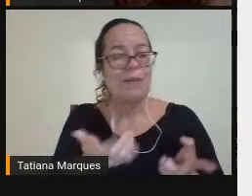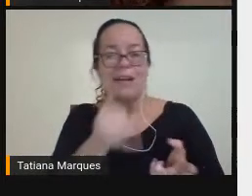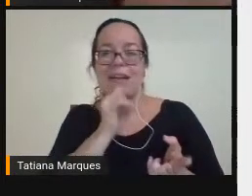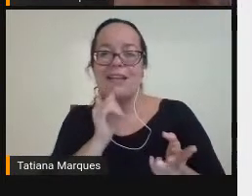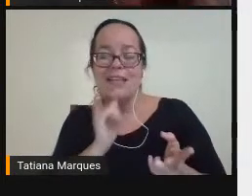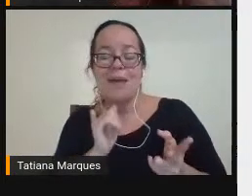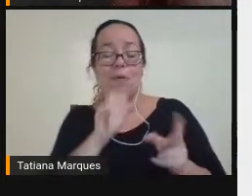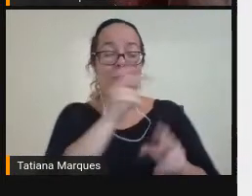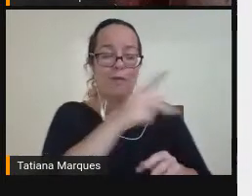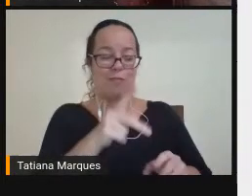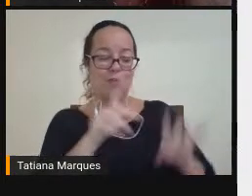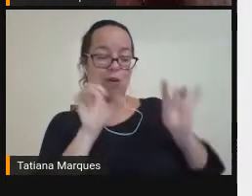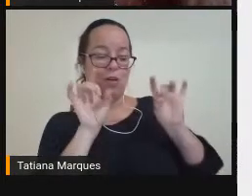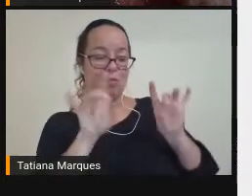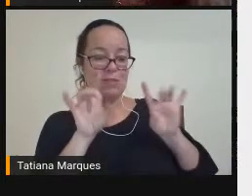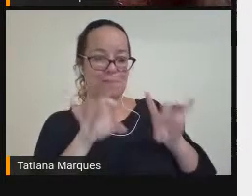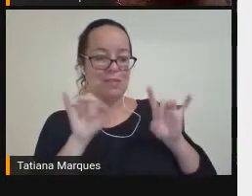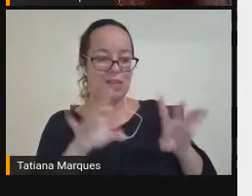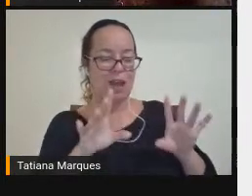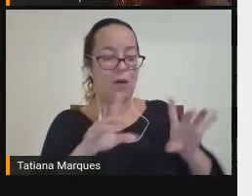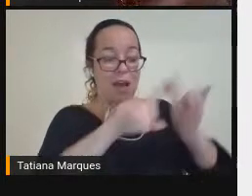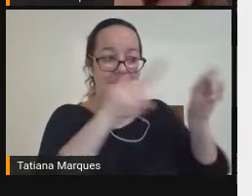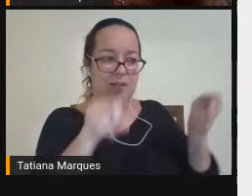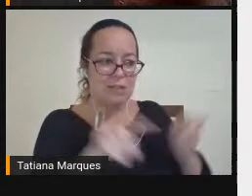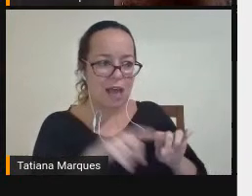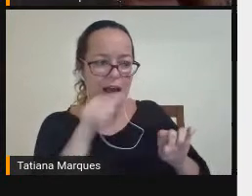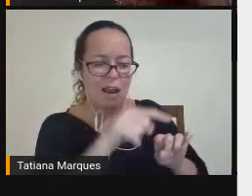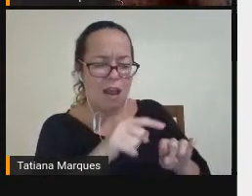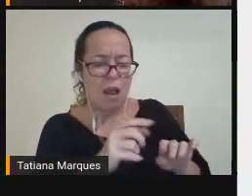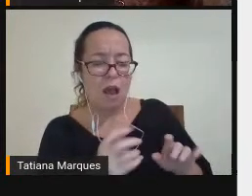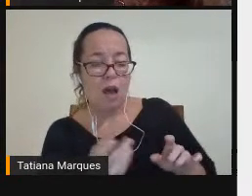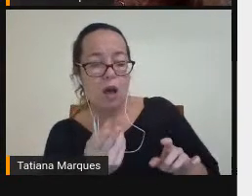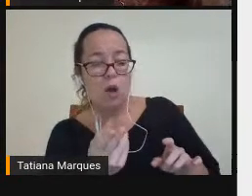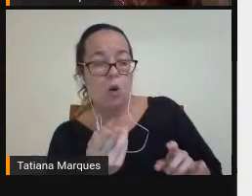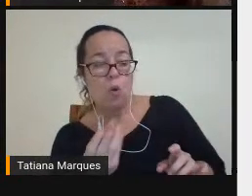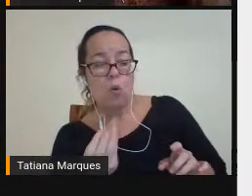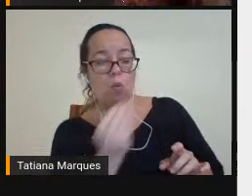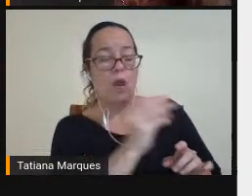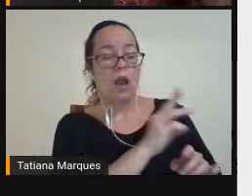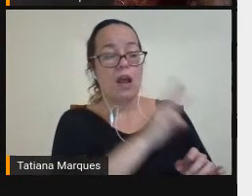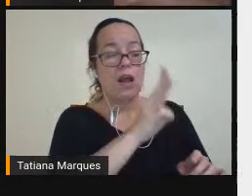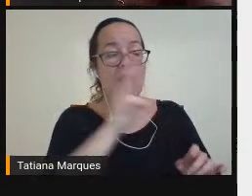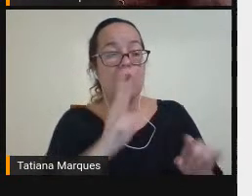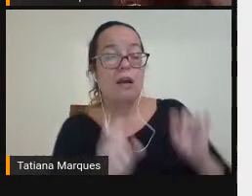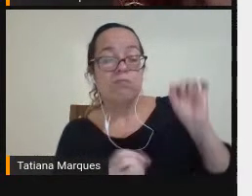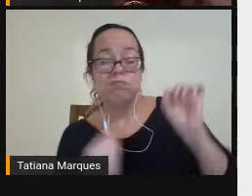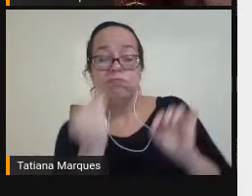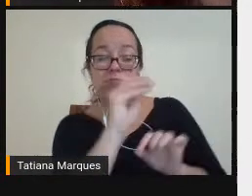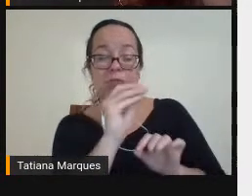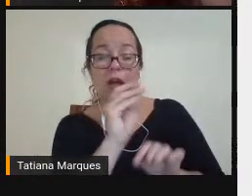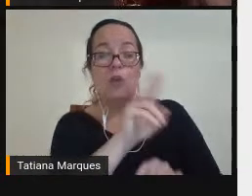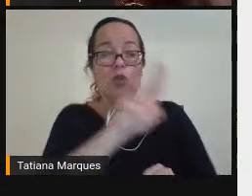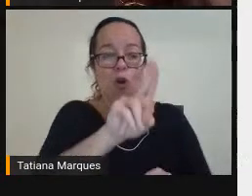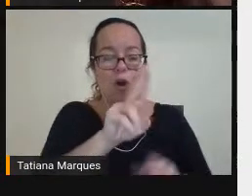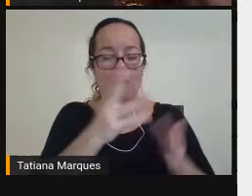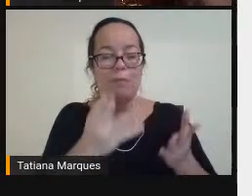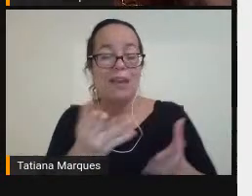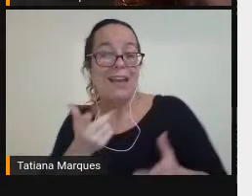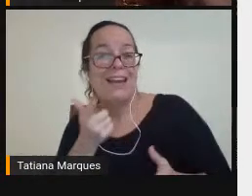aquela criança De determinada sala Por exemplo Coloca o link lá E ele vai Vai conseguir